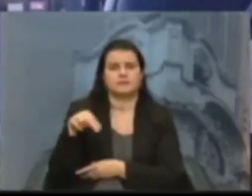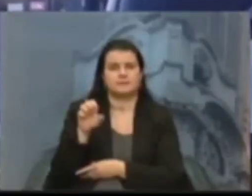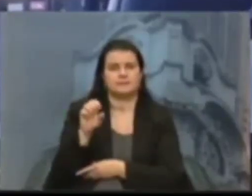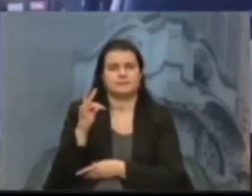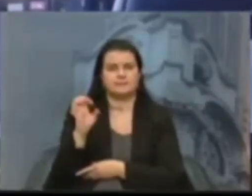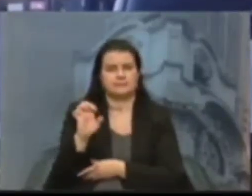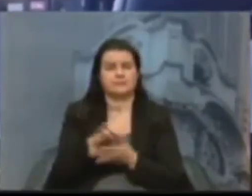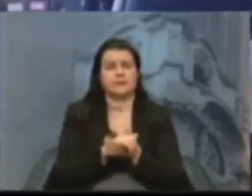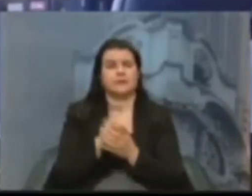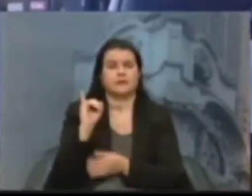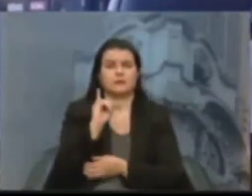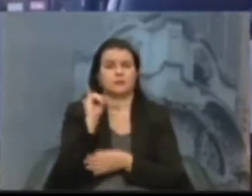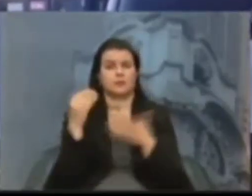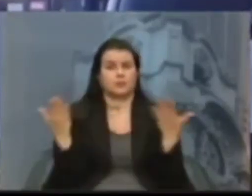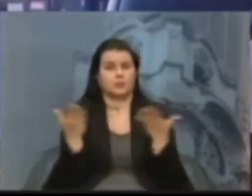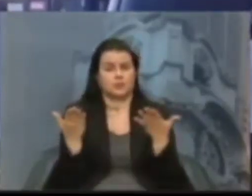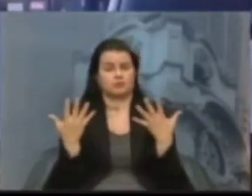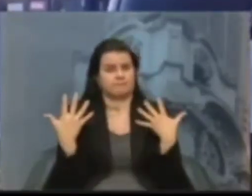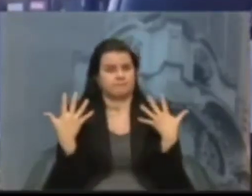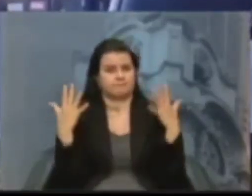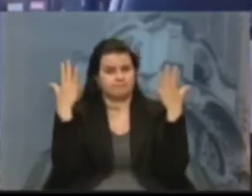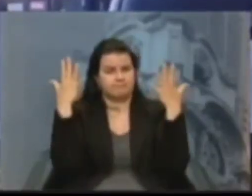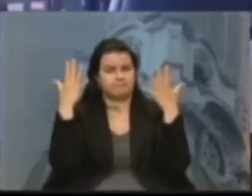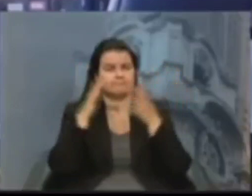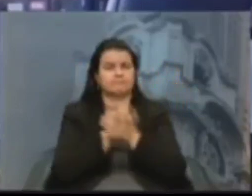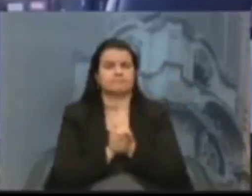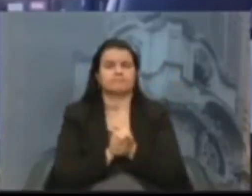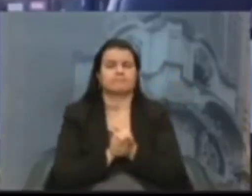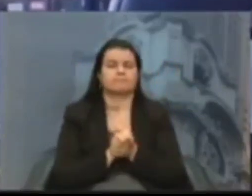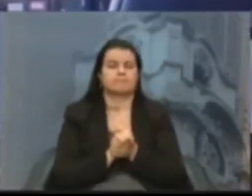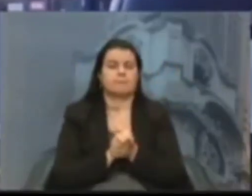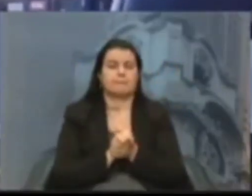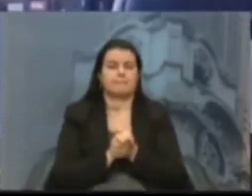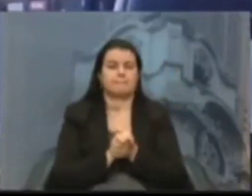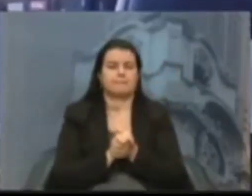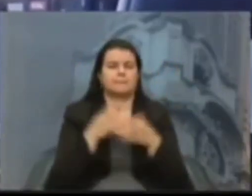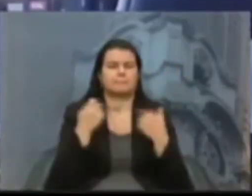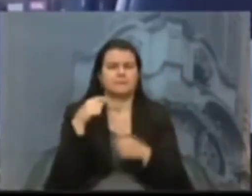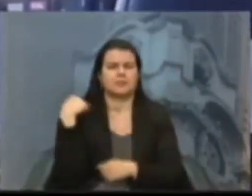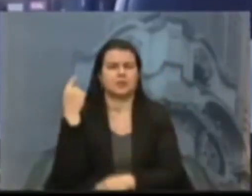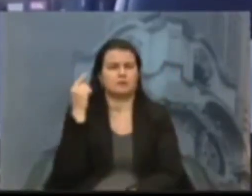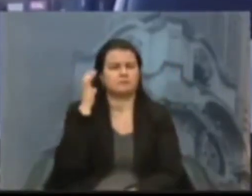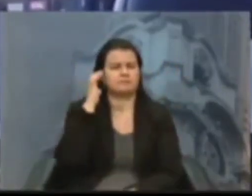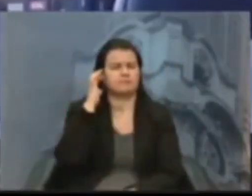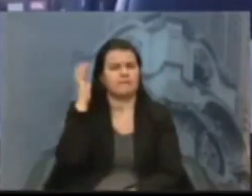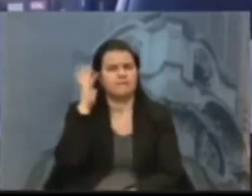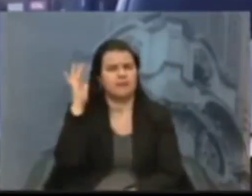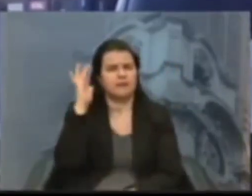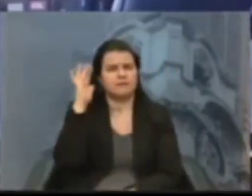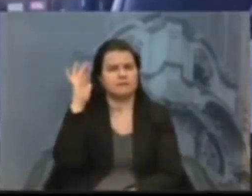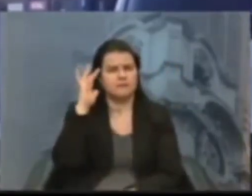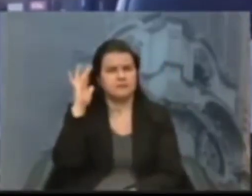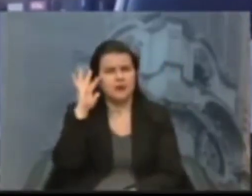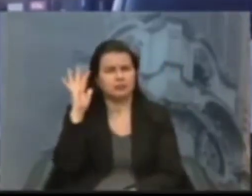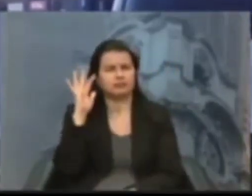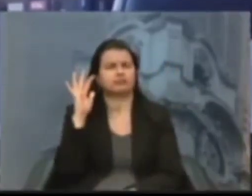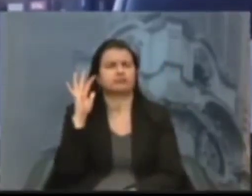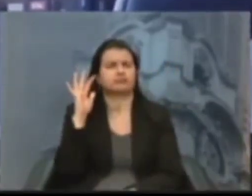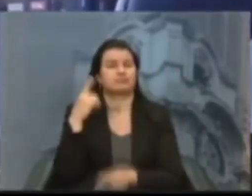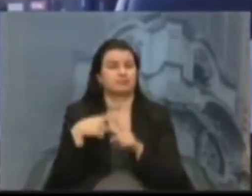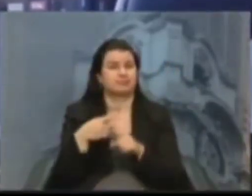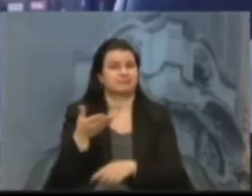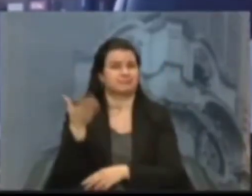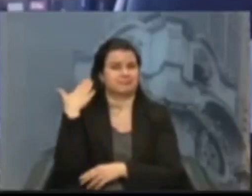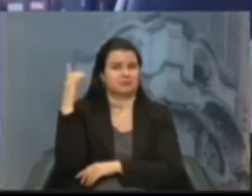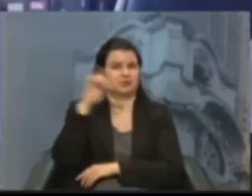homenagem e que a gente faça essa reflexão, pós dia 21 de